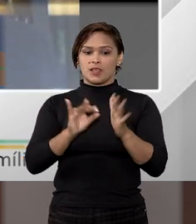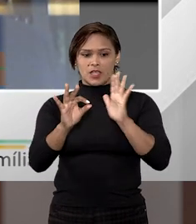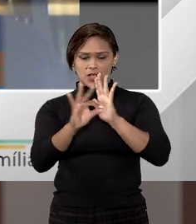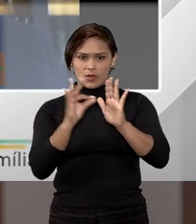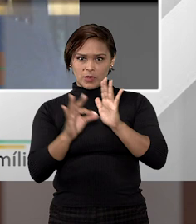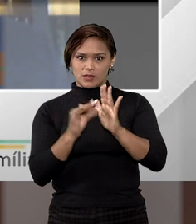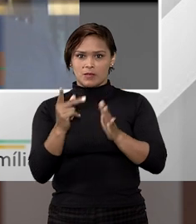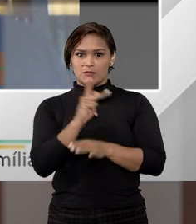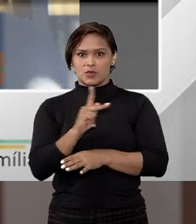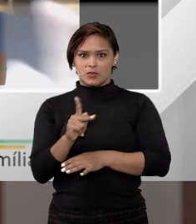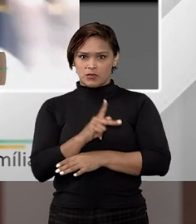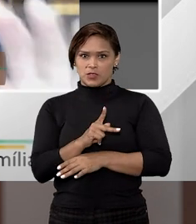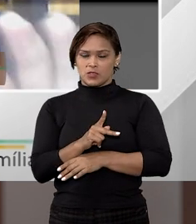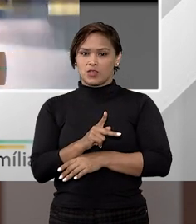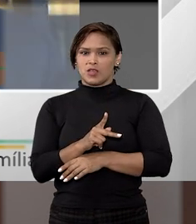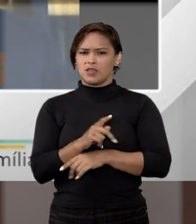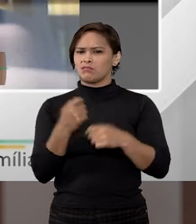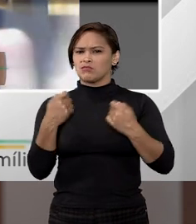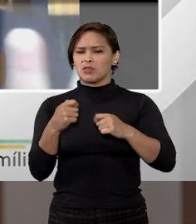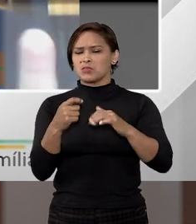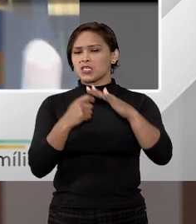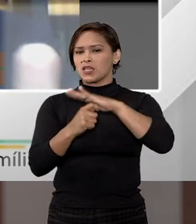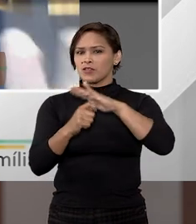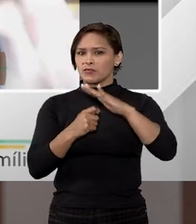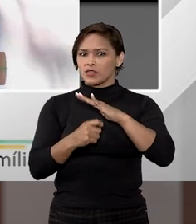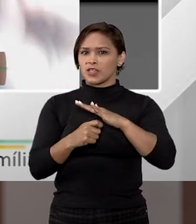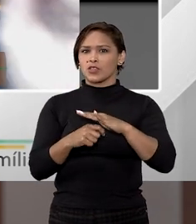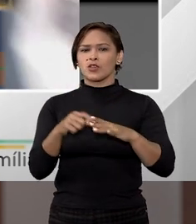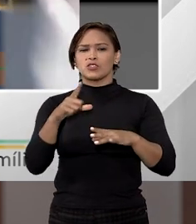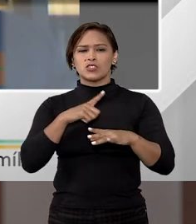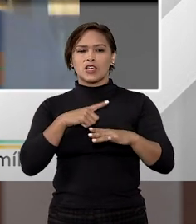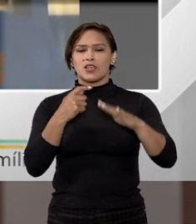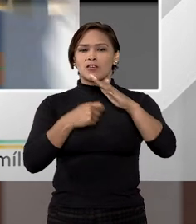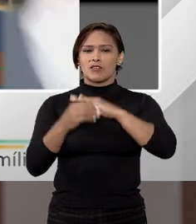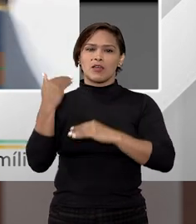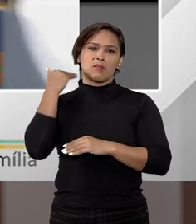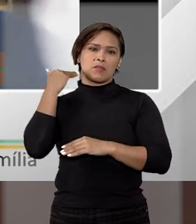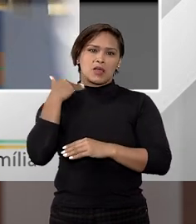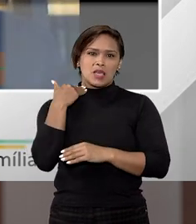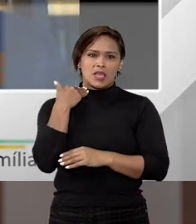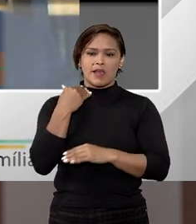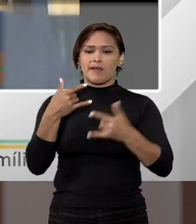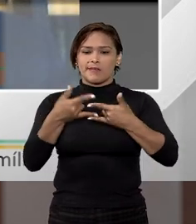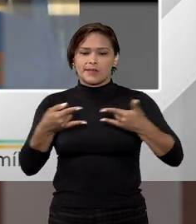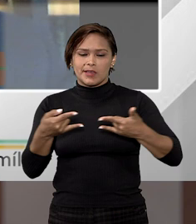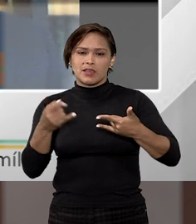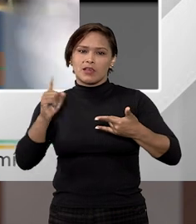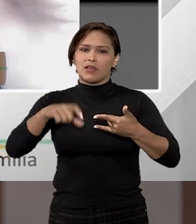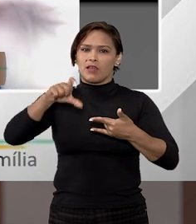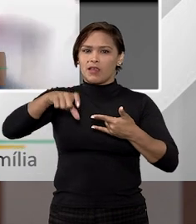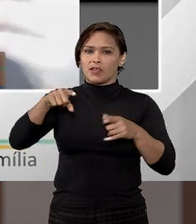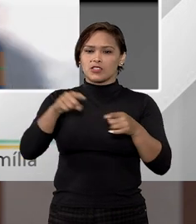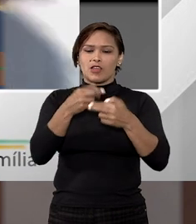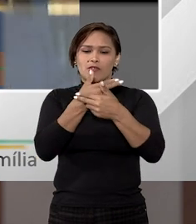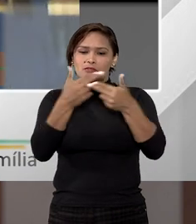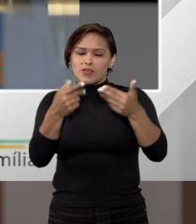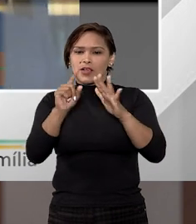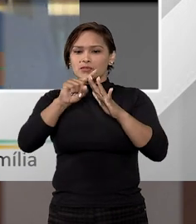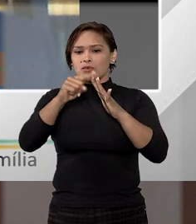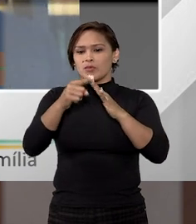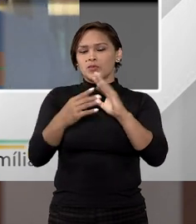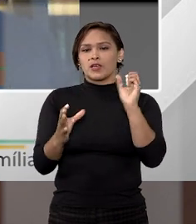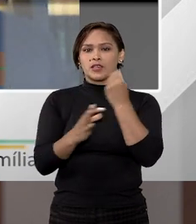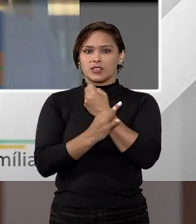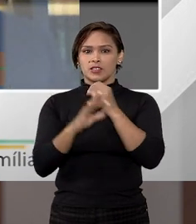assino embaixo da professora Bruna que não precisa de fiador. Hoje em dia tem fiança bancária, tem calção em cartão de crédito, tem uma série de outras